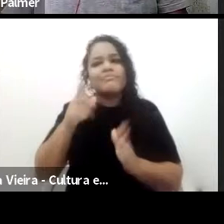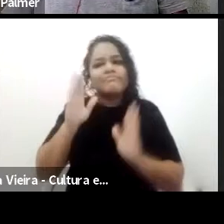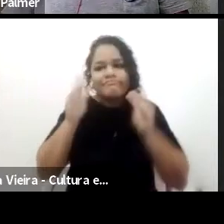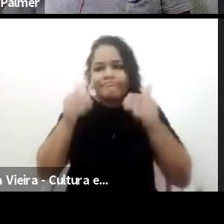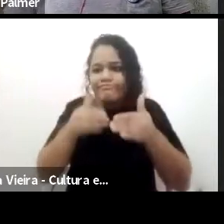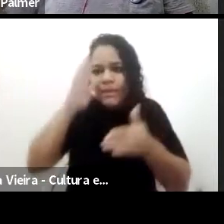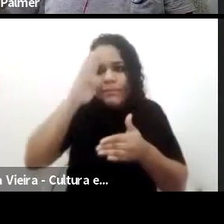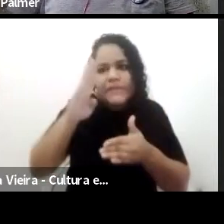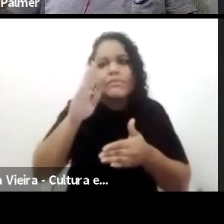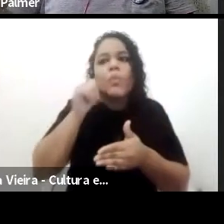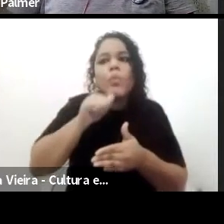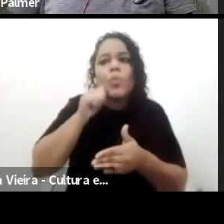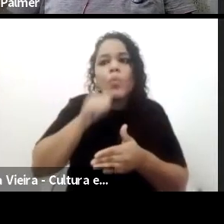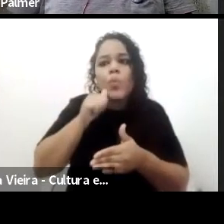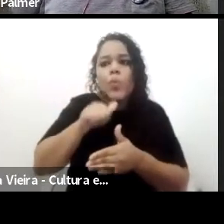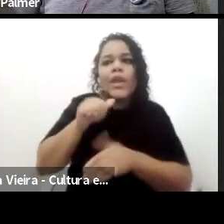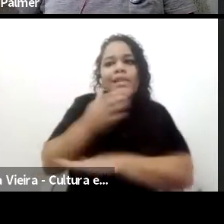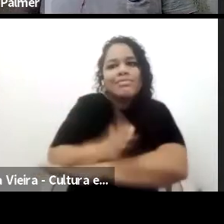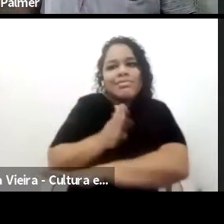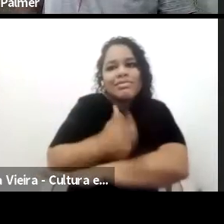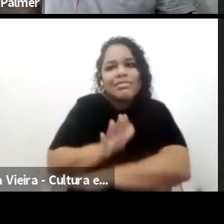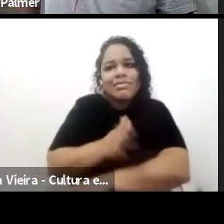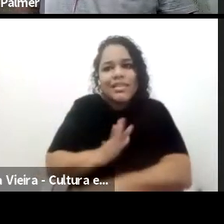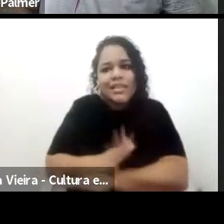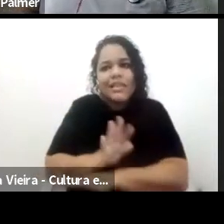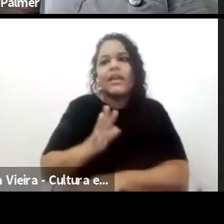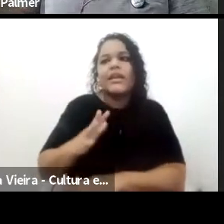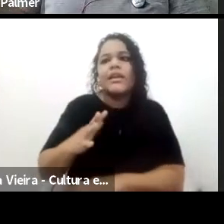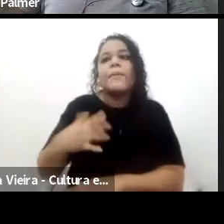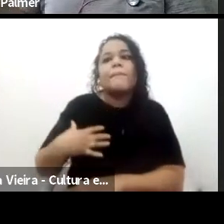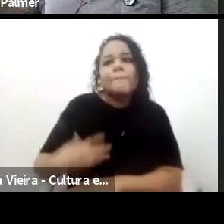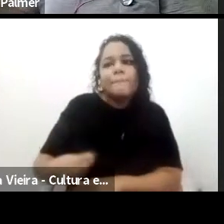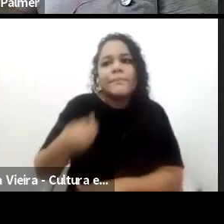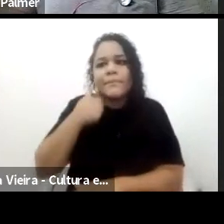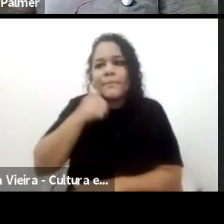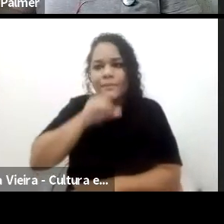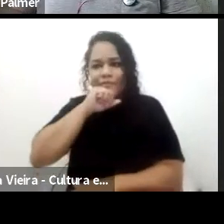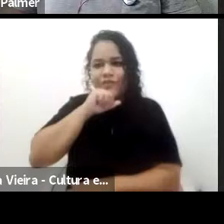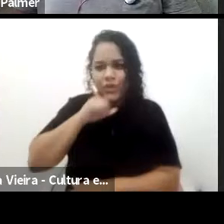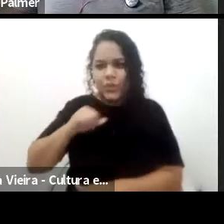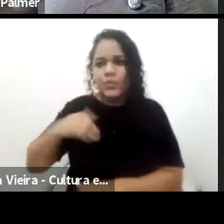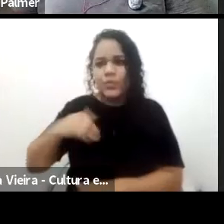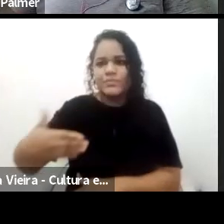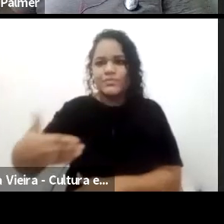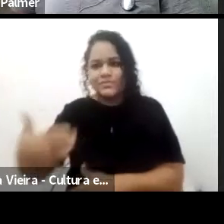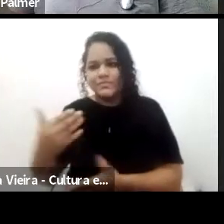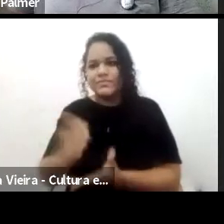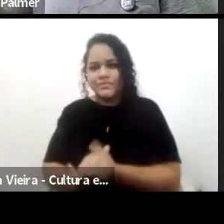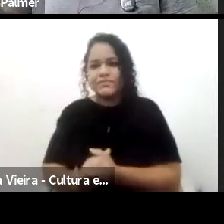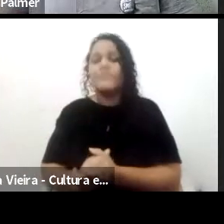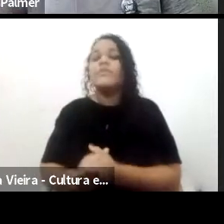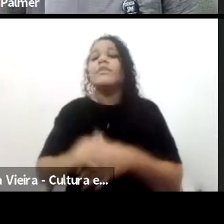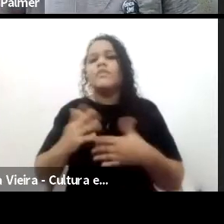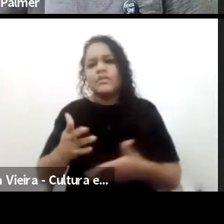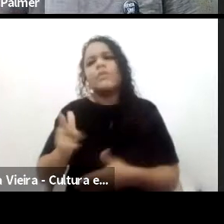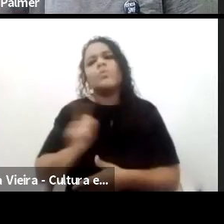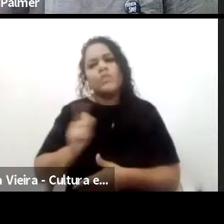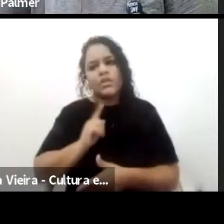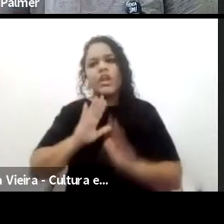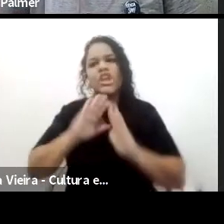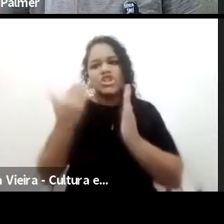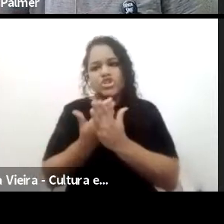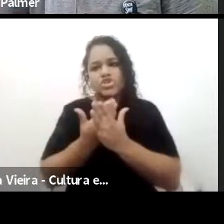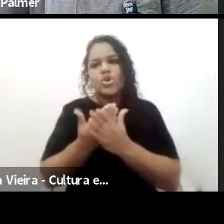Então, o que eu estou querendo mostrar é que existiam escolas femininas, escolas vinculadas aos recolhimentos e